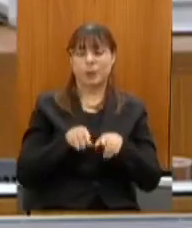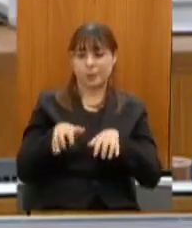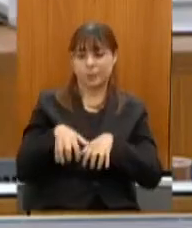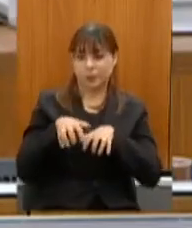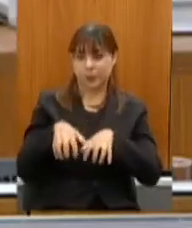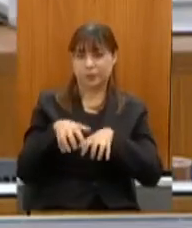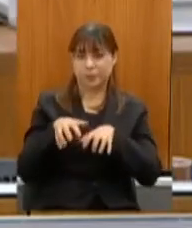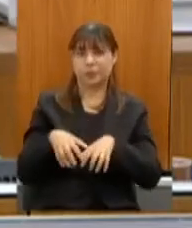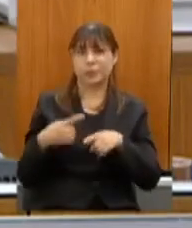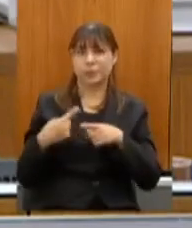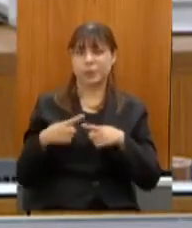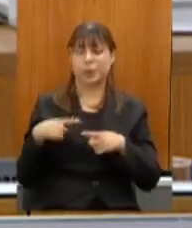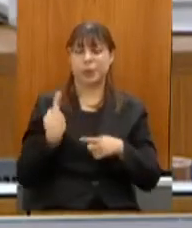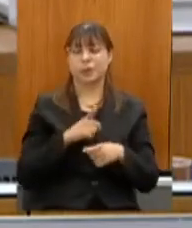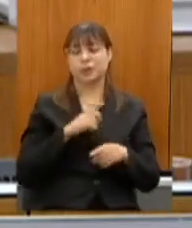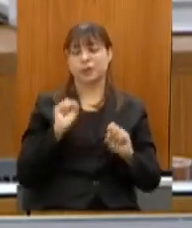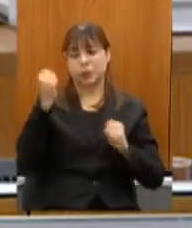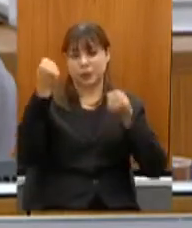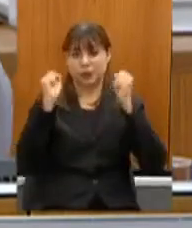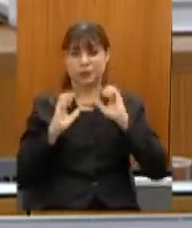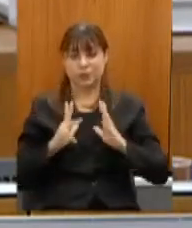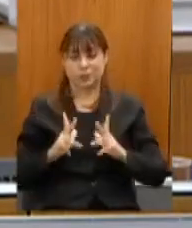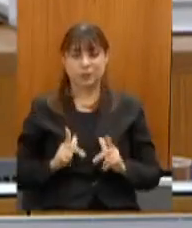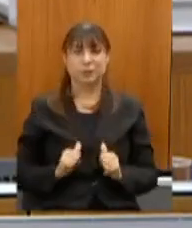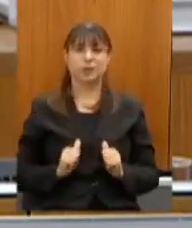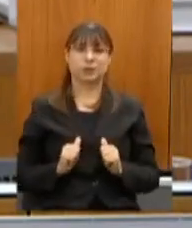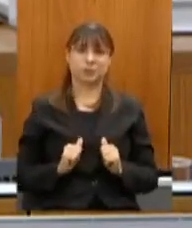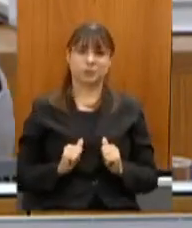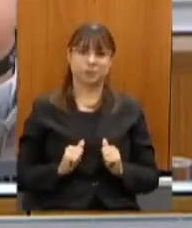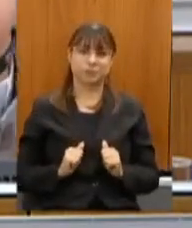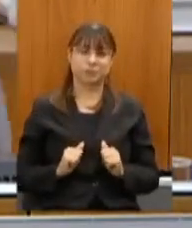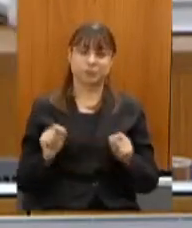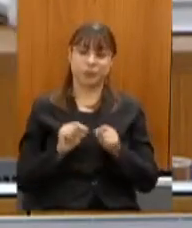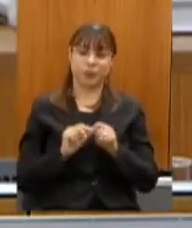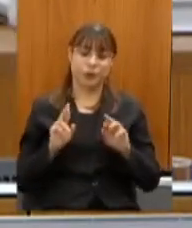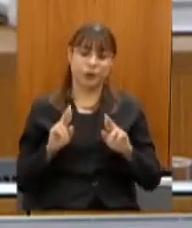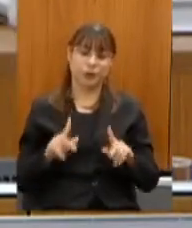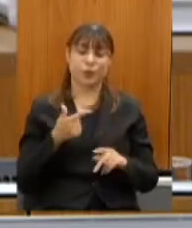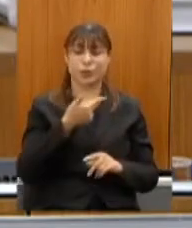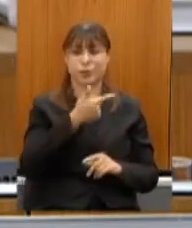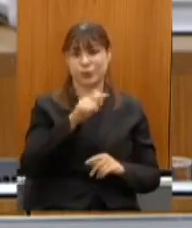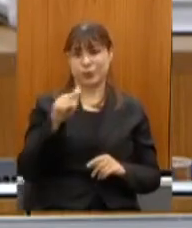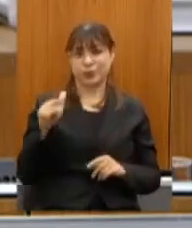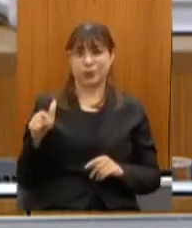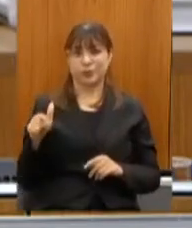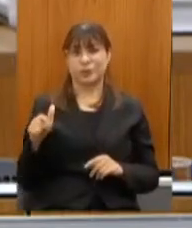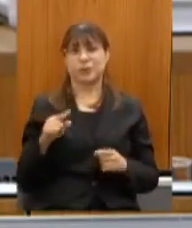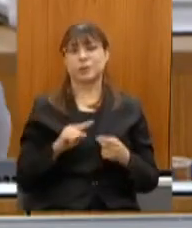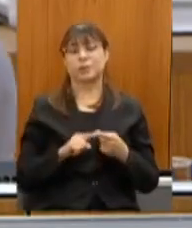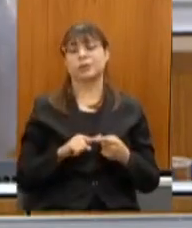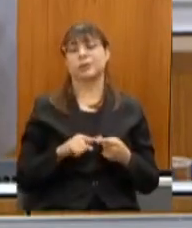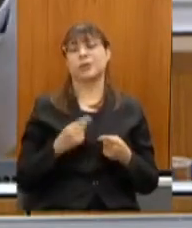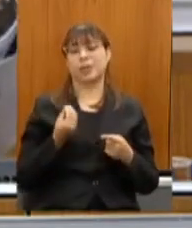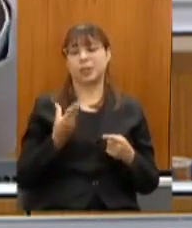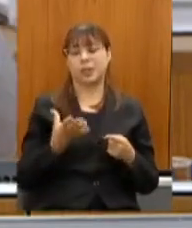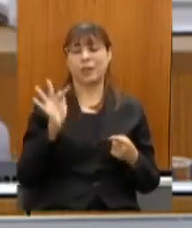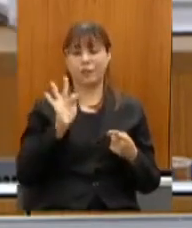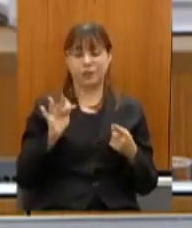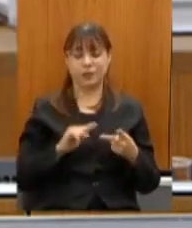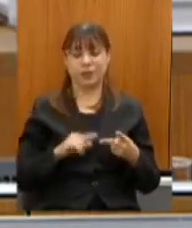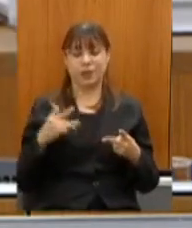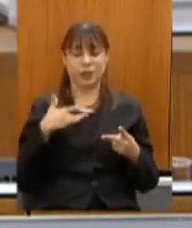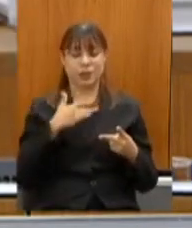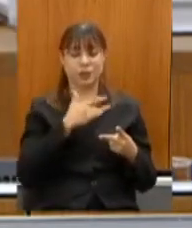é uma indústria limpa e que faz o que outras não fazem traz felicidade saúde